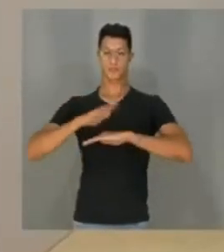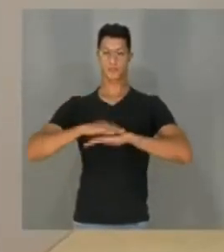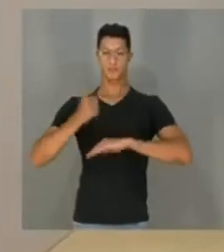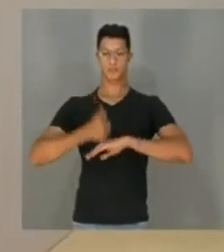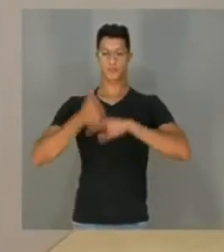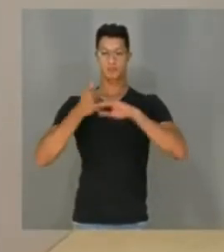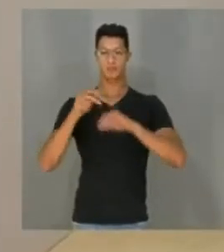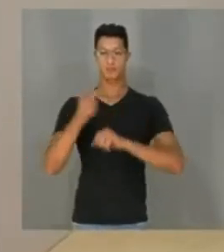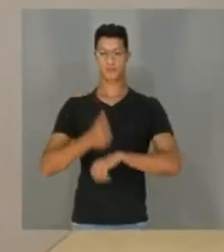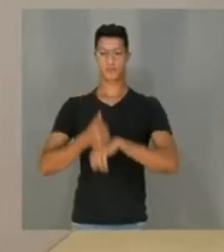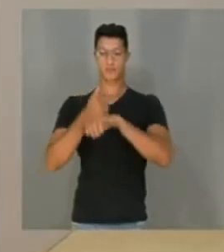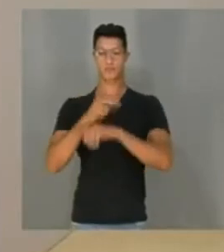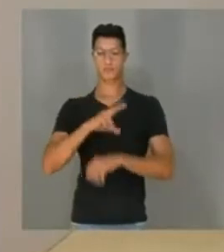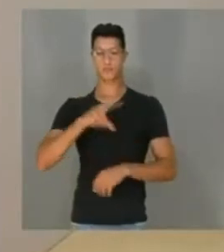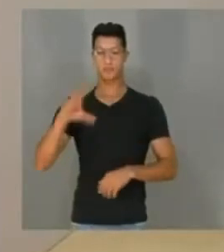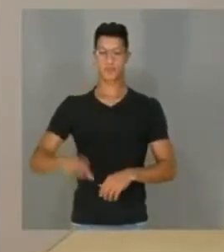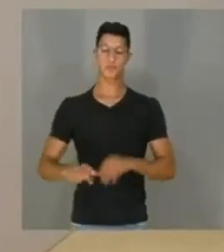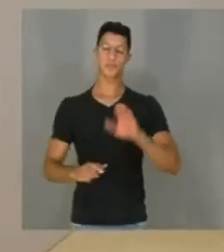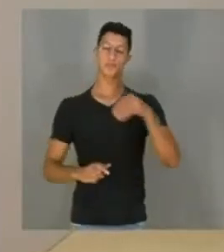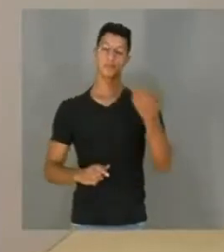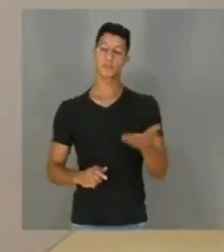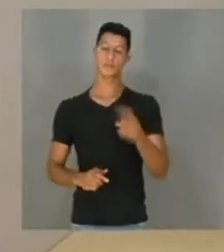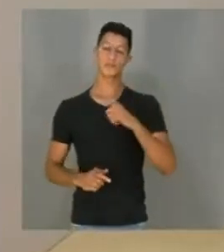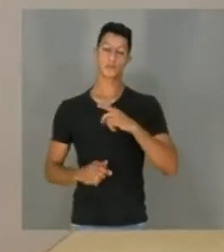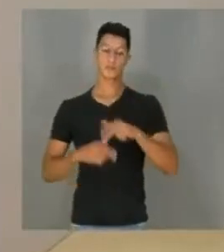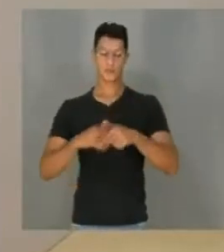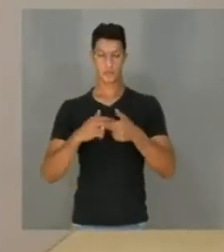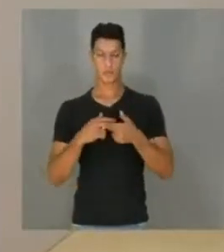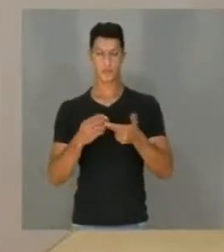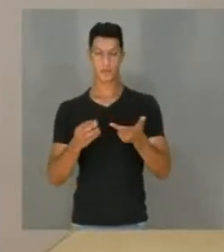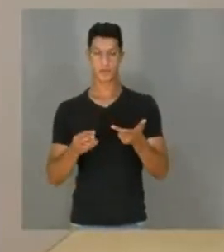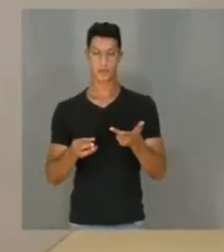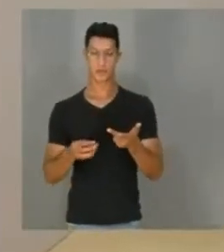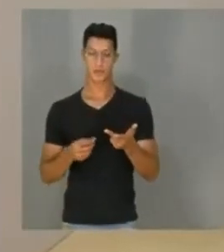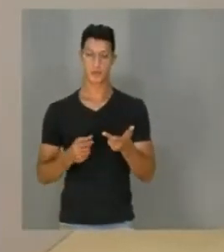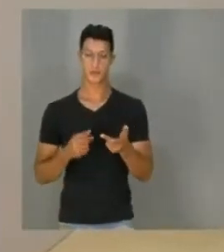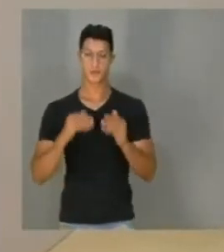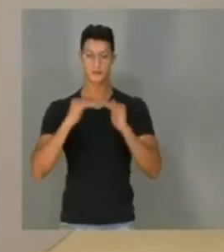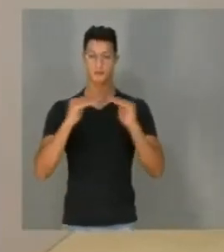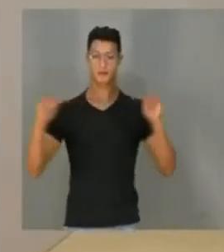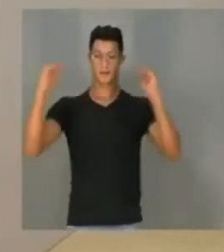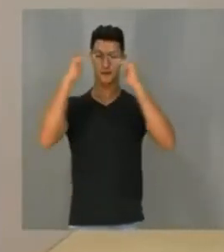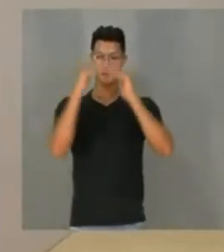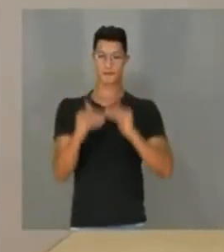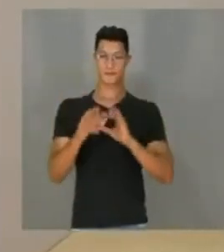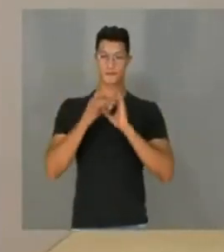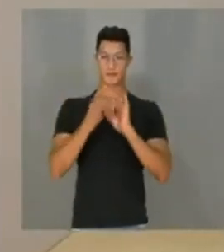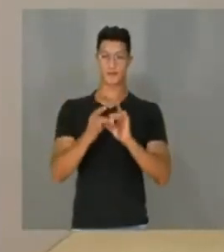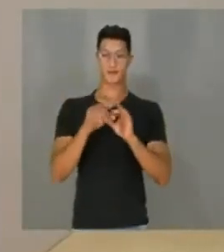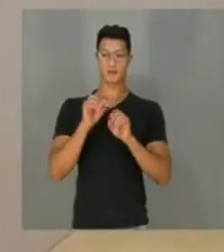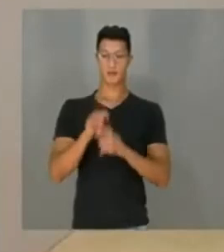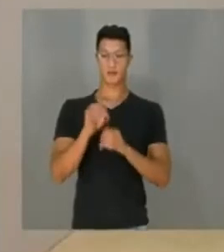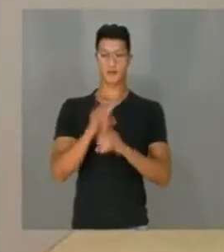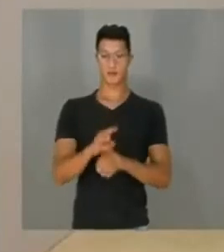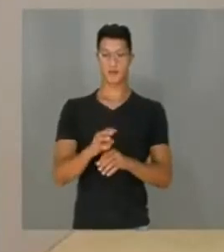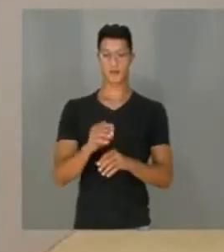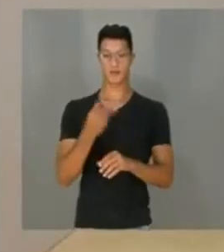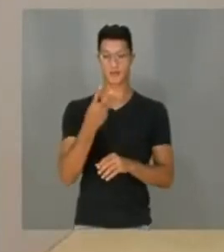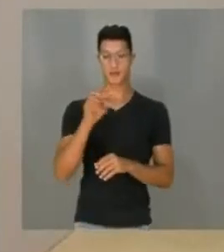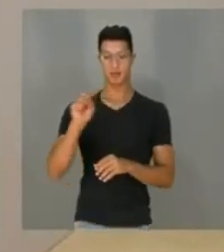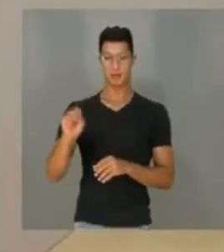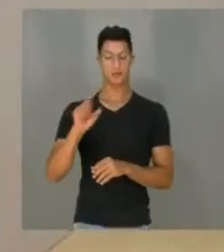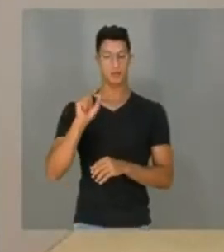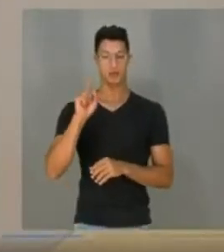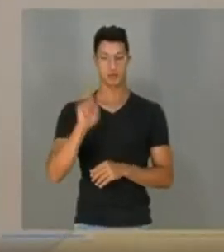profissional aqui em Portugal, quanto pela instância ligada à educação, no caso da A3S,